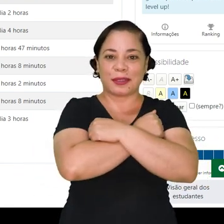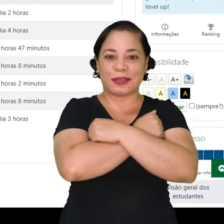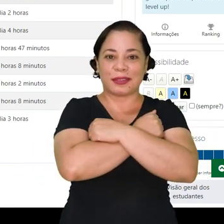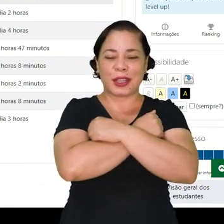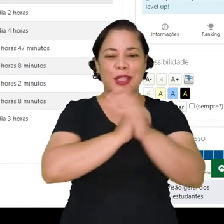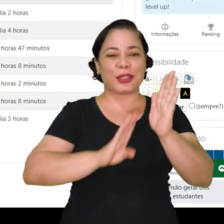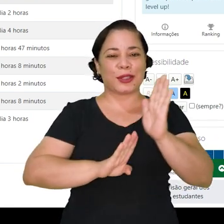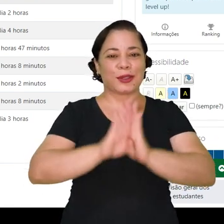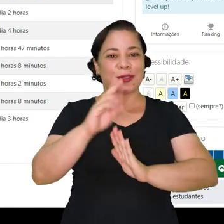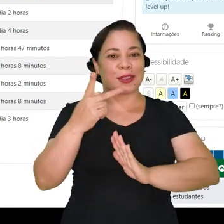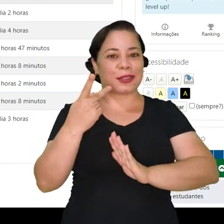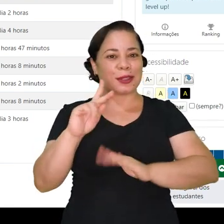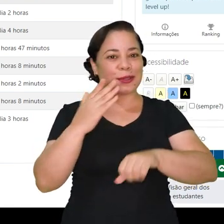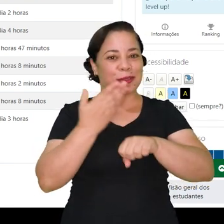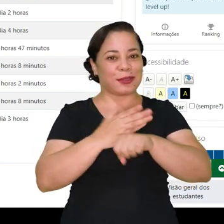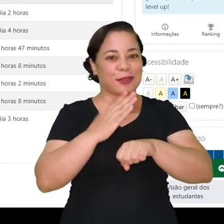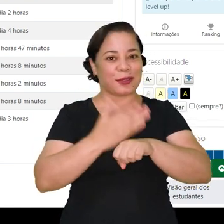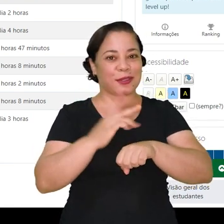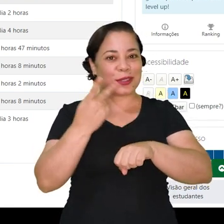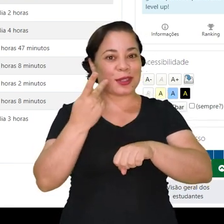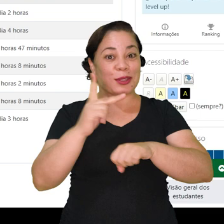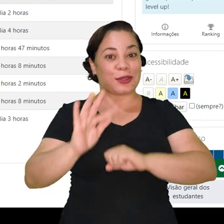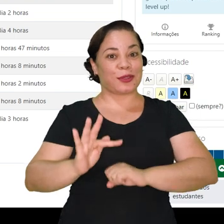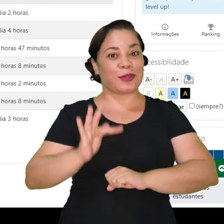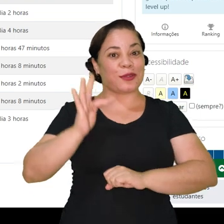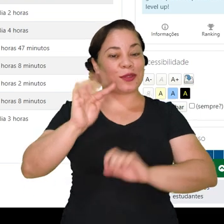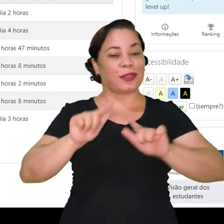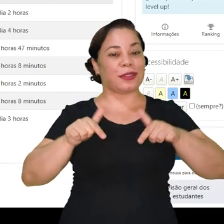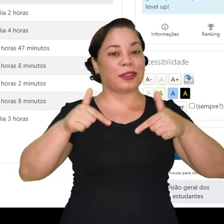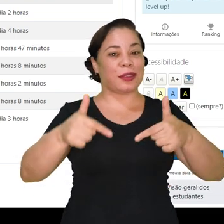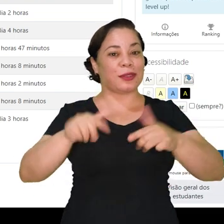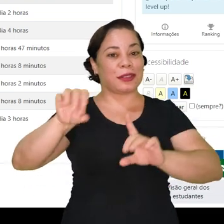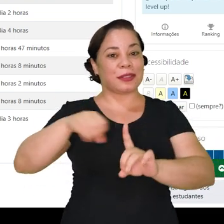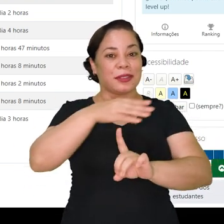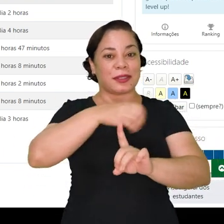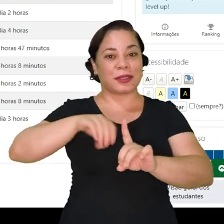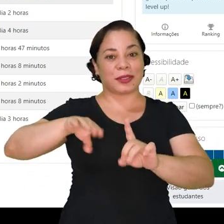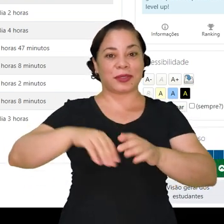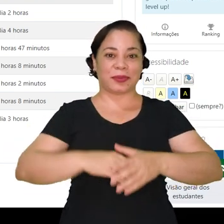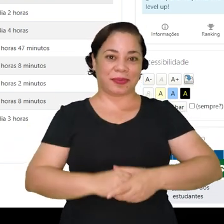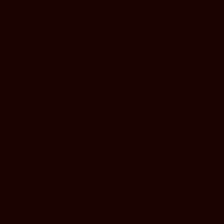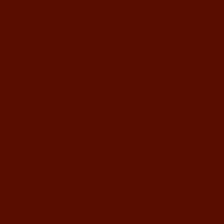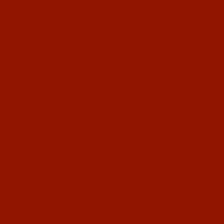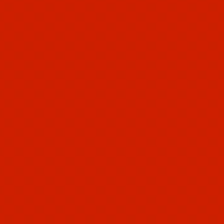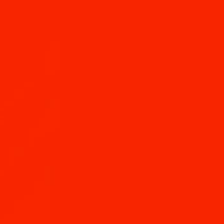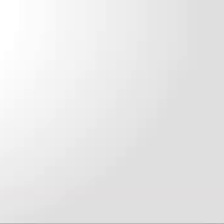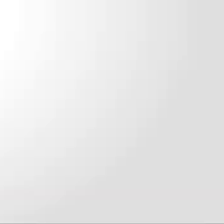Um abraço e muito sucesso na sua prática e na sua futura atuação como mediador.